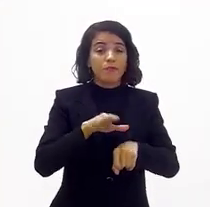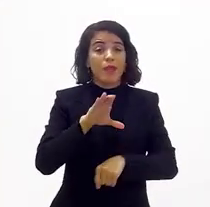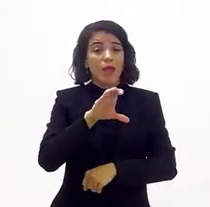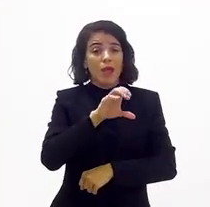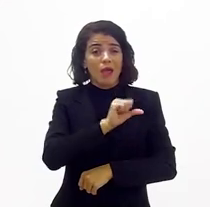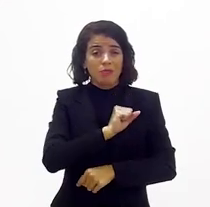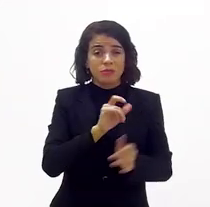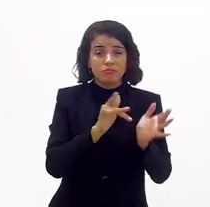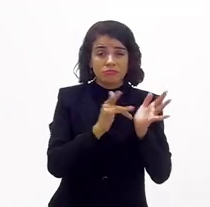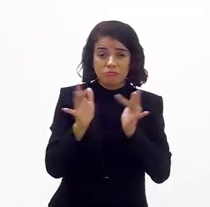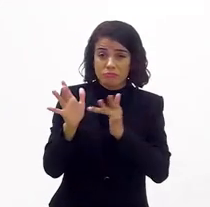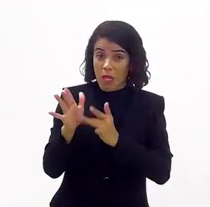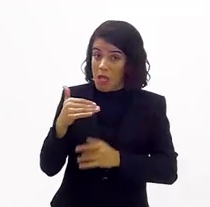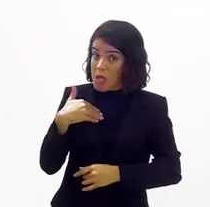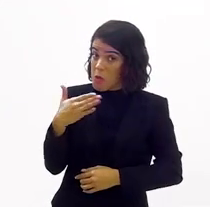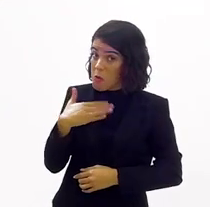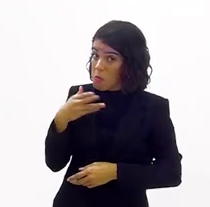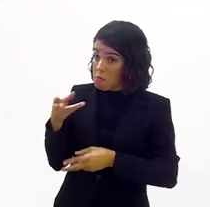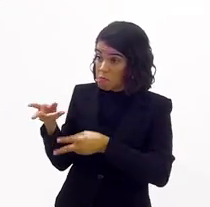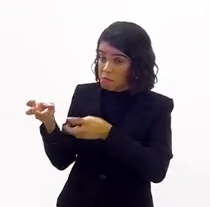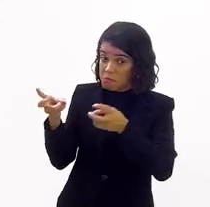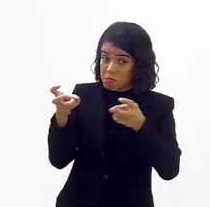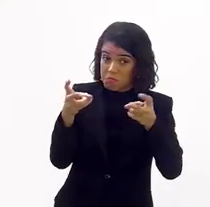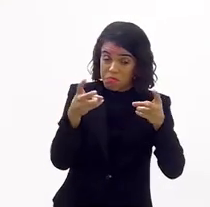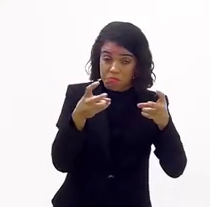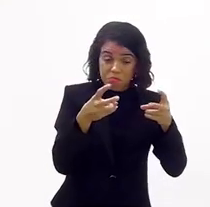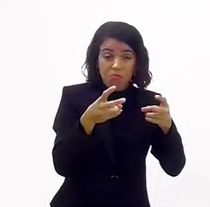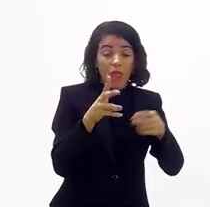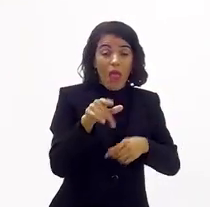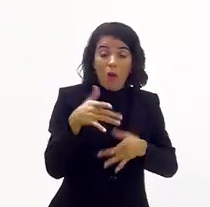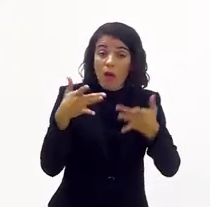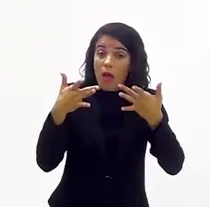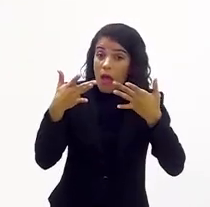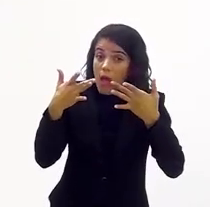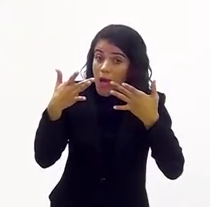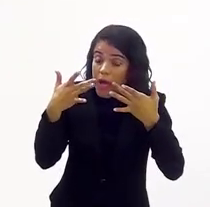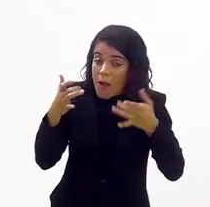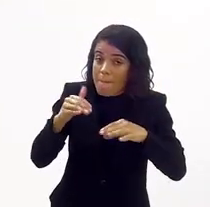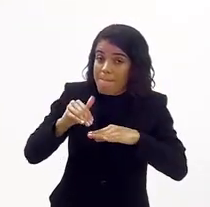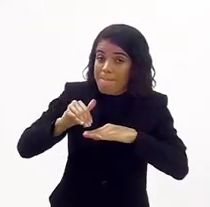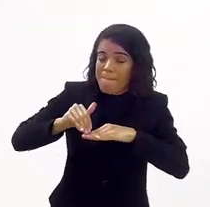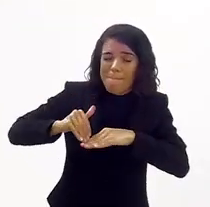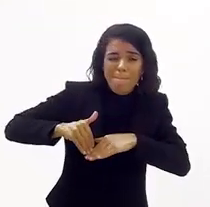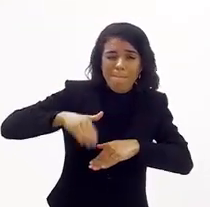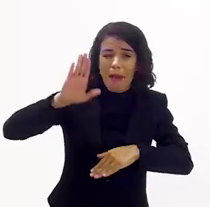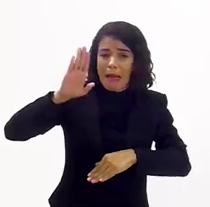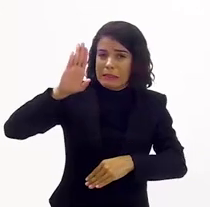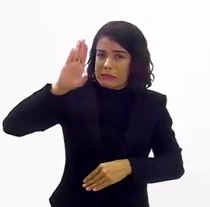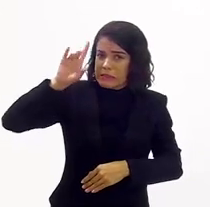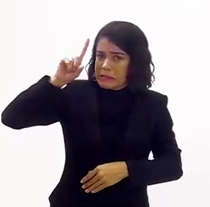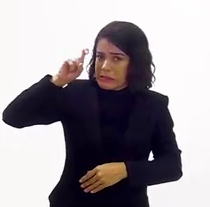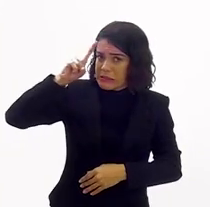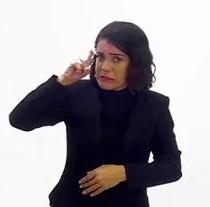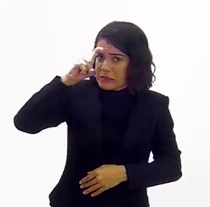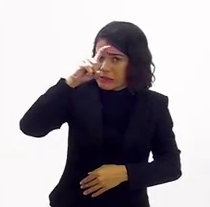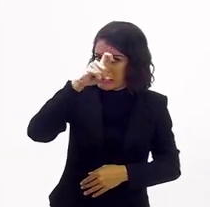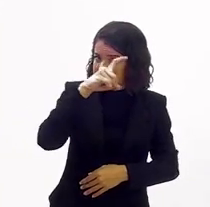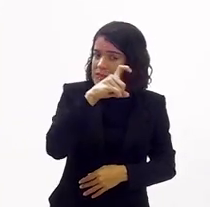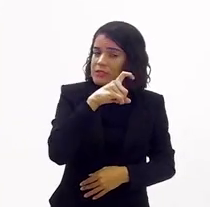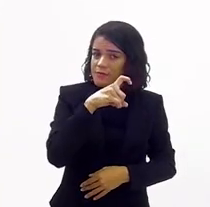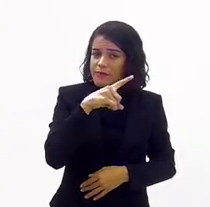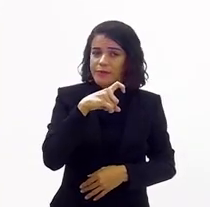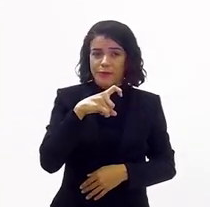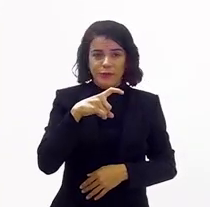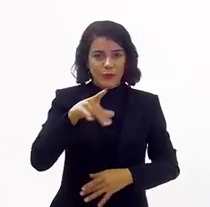a Paixão de Cristo, a meu ver, é uma das peças mais difíceis de você